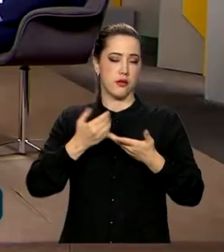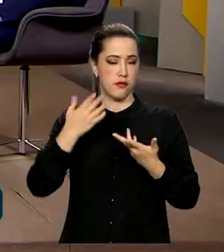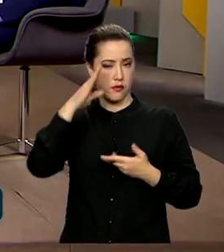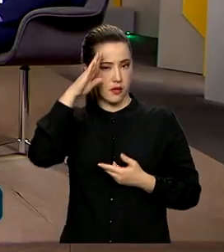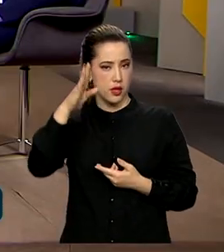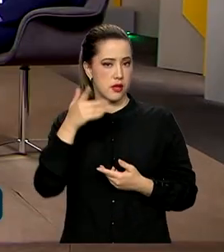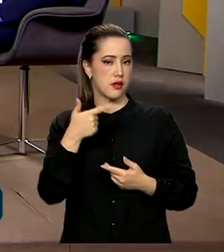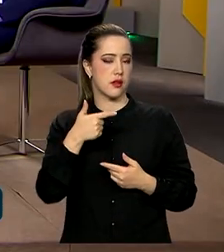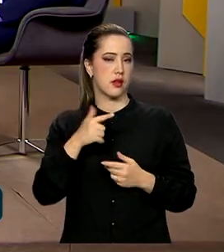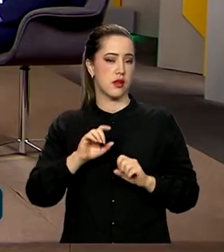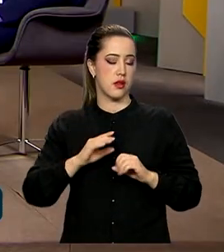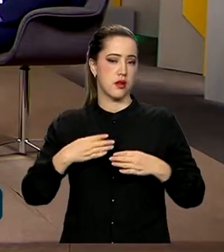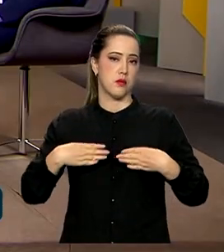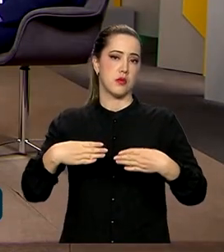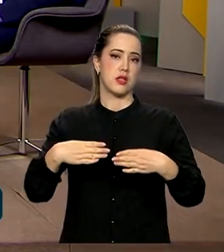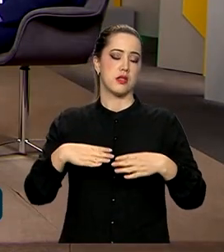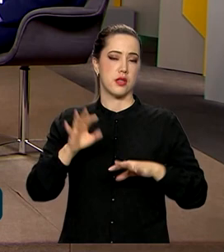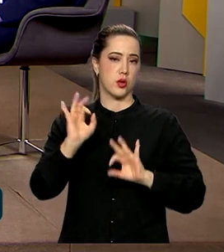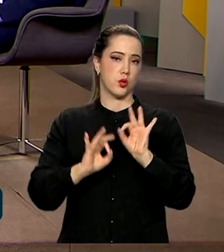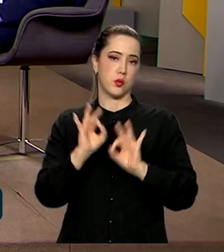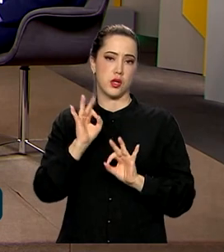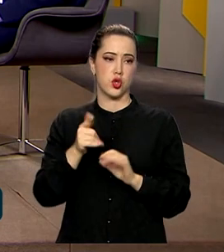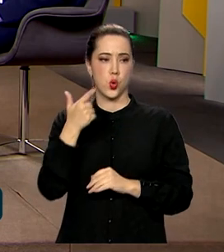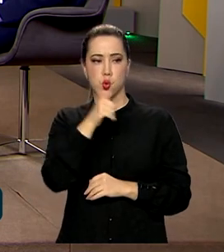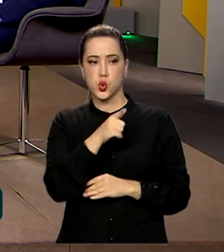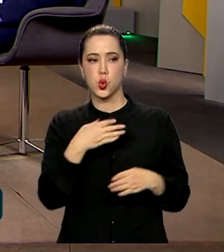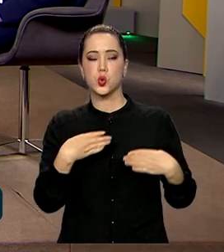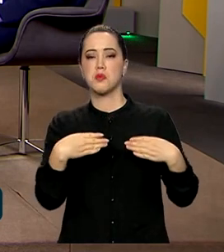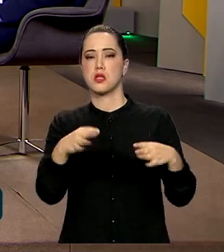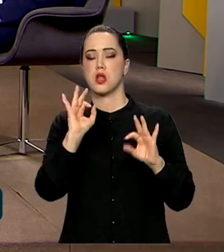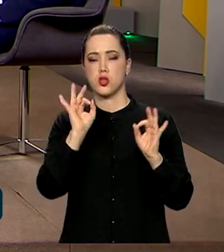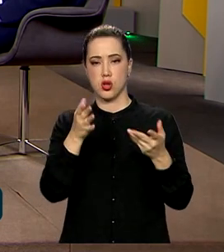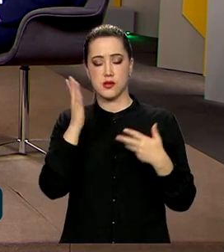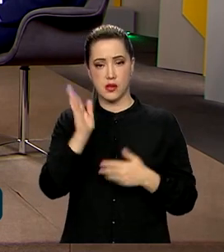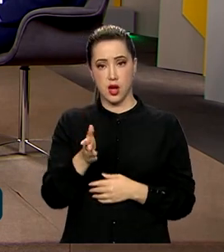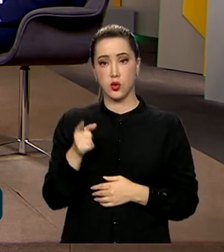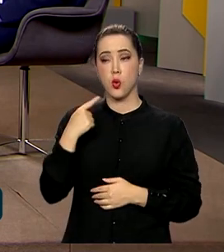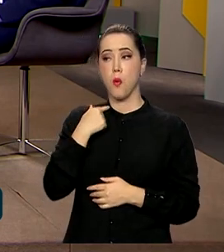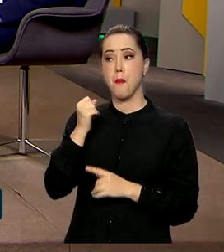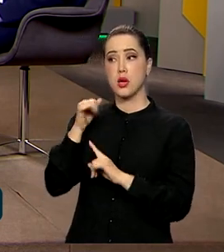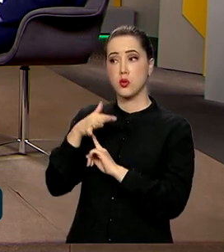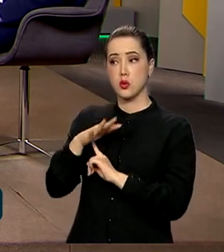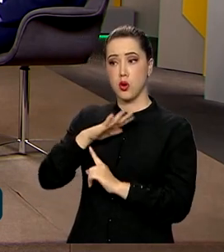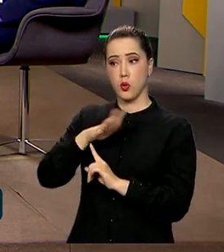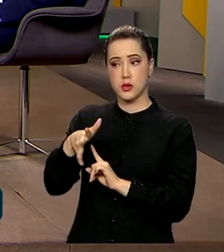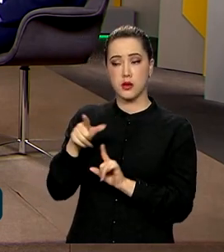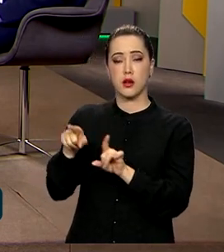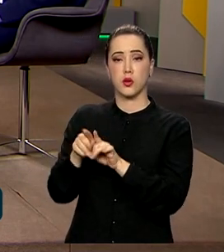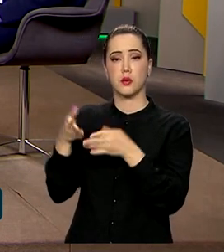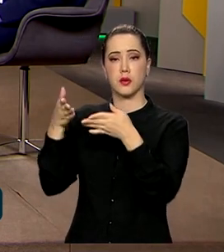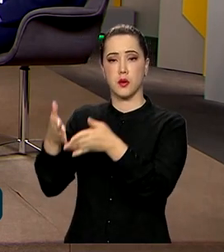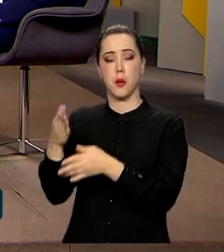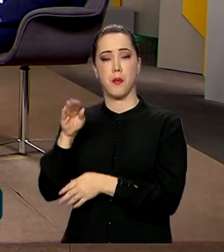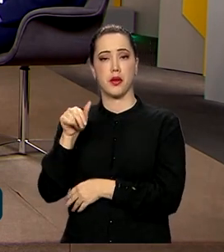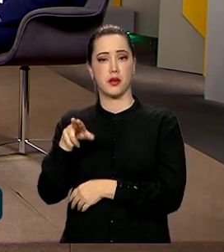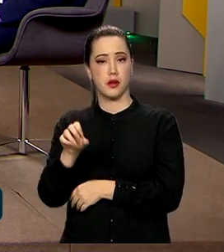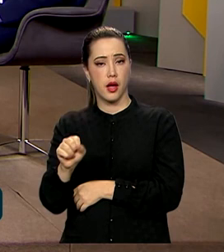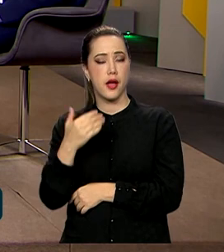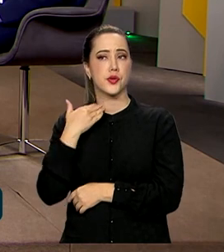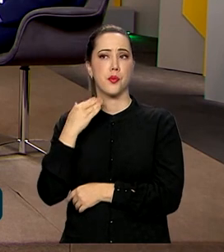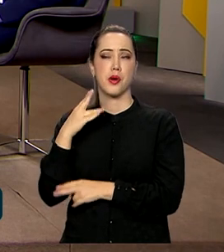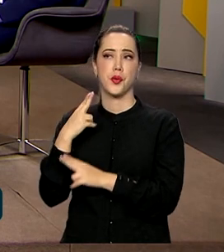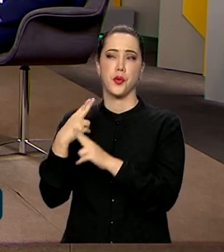Fora os ministérios, os outros ministérios que já confirmaram, nós temos o Banco Central presente, o BNDES, o Banco do Brasil, a Caixa